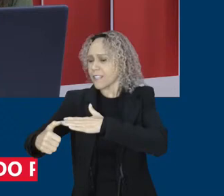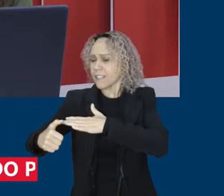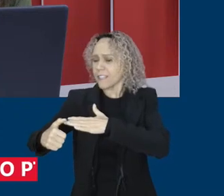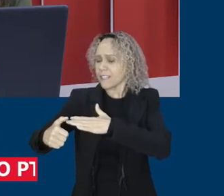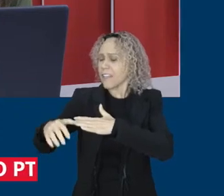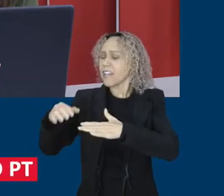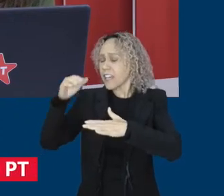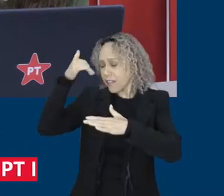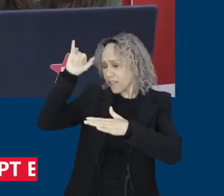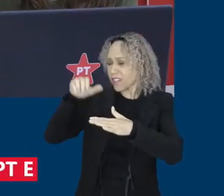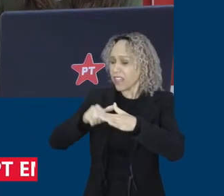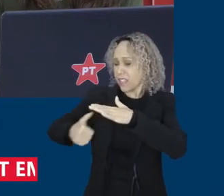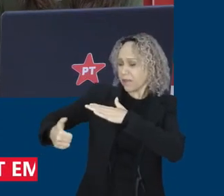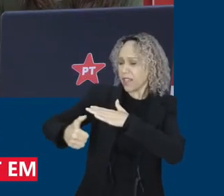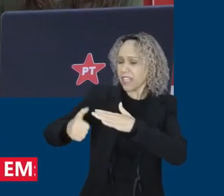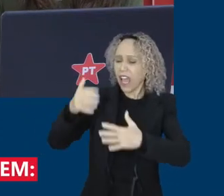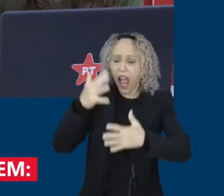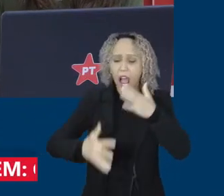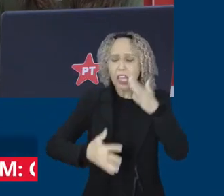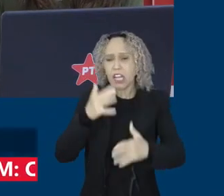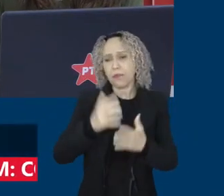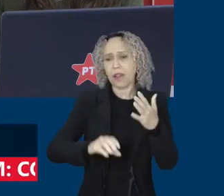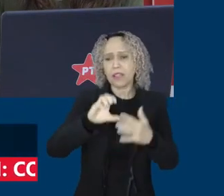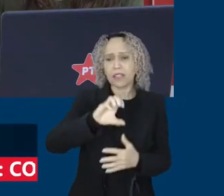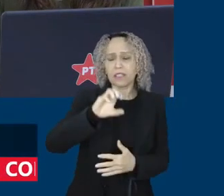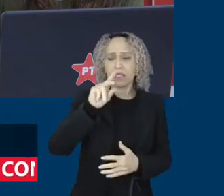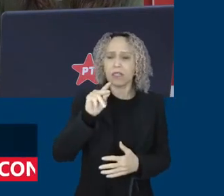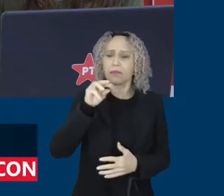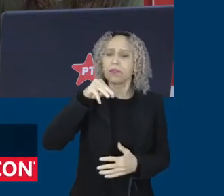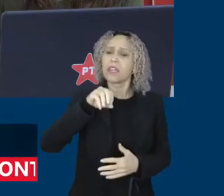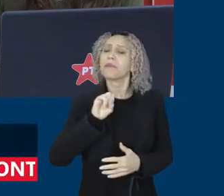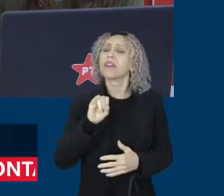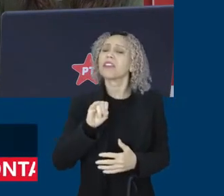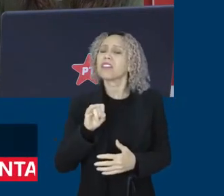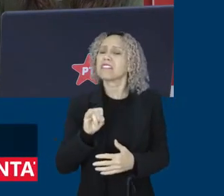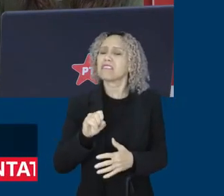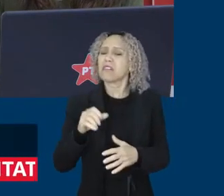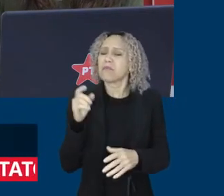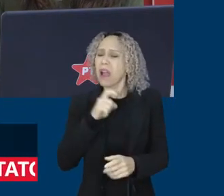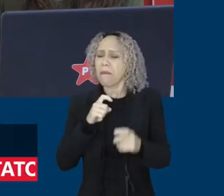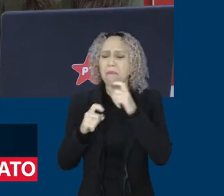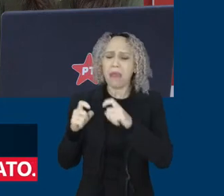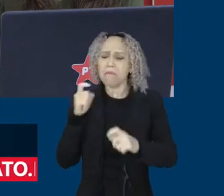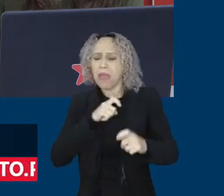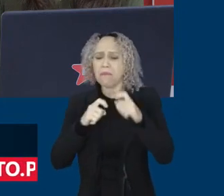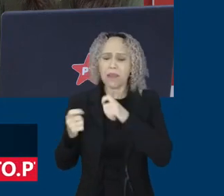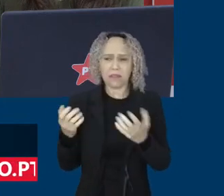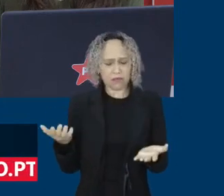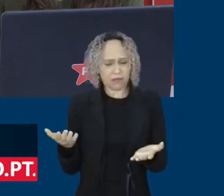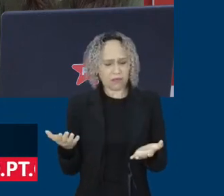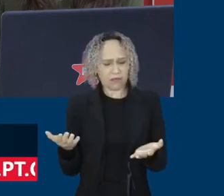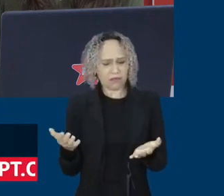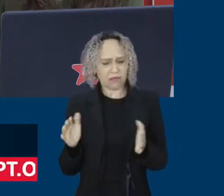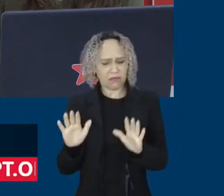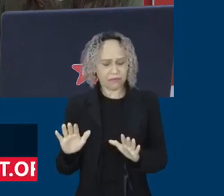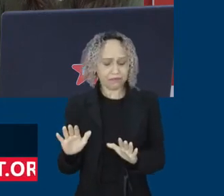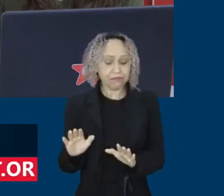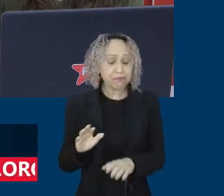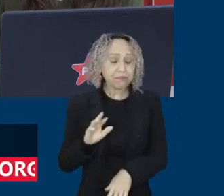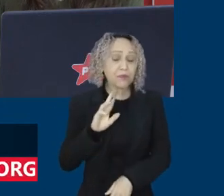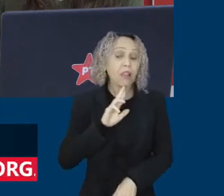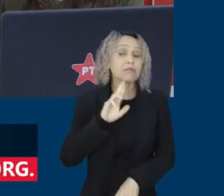falsas? Amanda, nós vivemos na internet hoje um clima de barbárie,